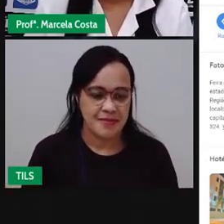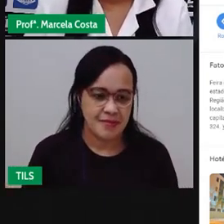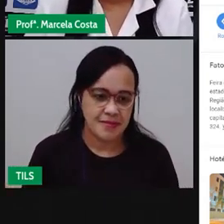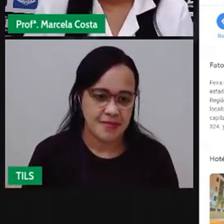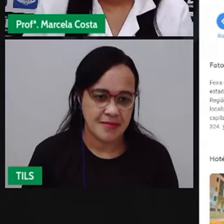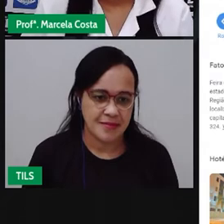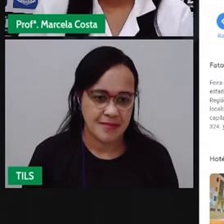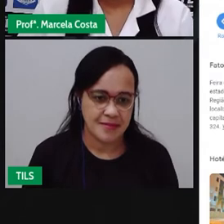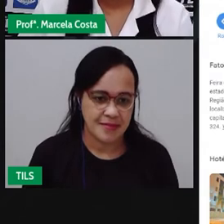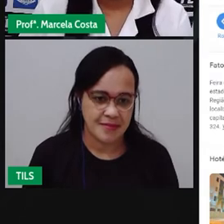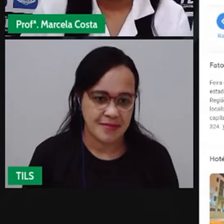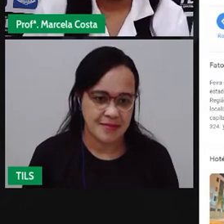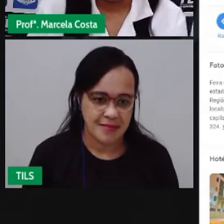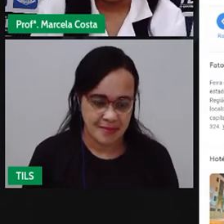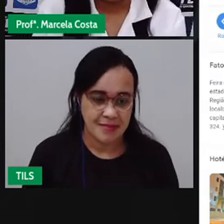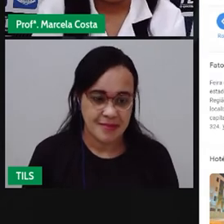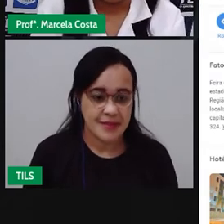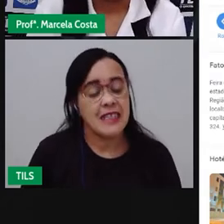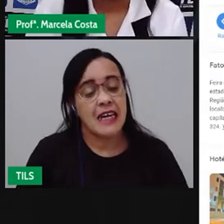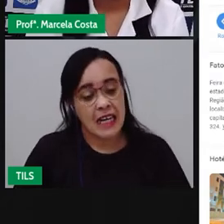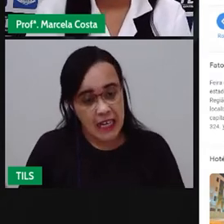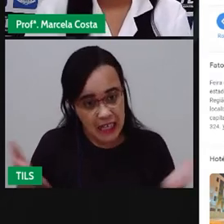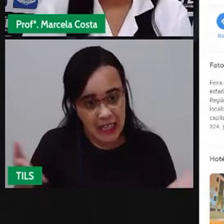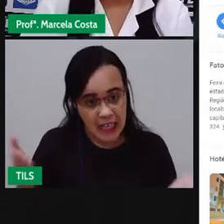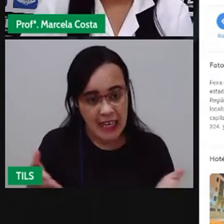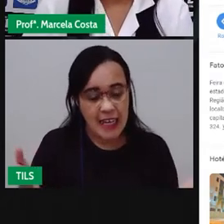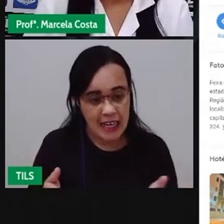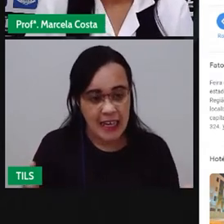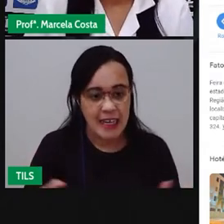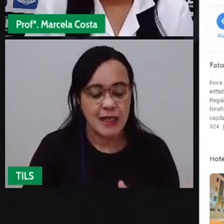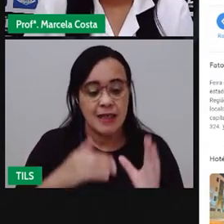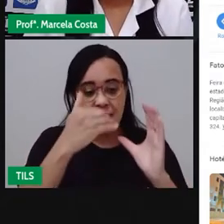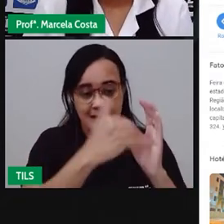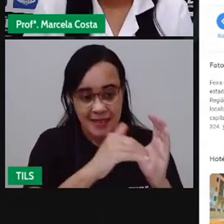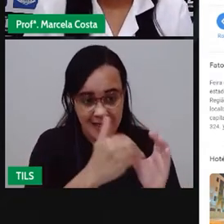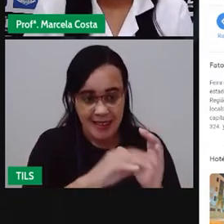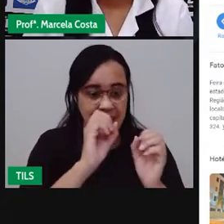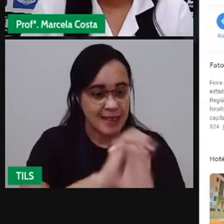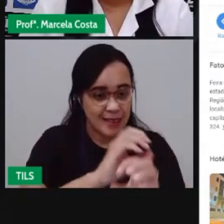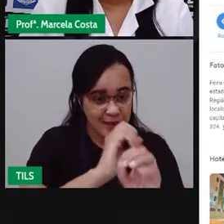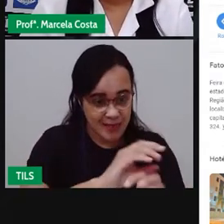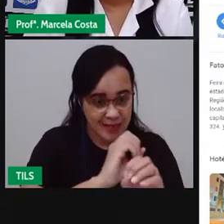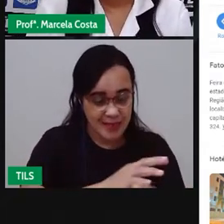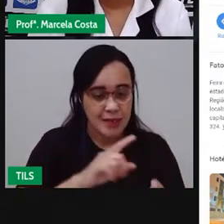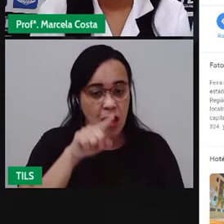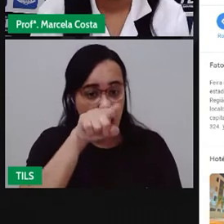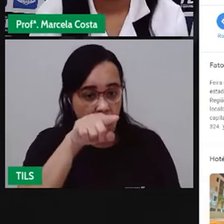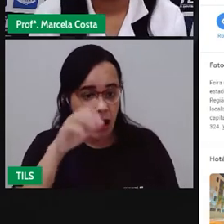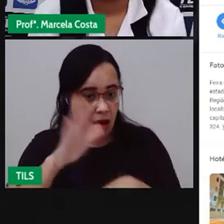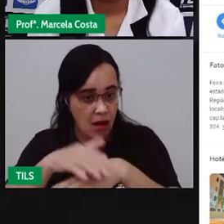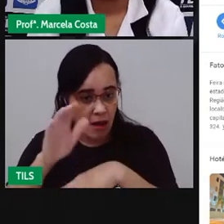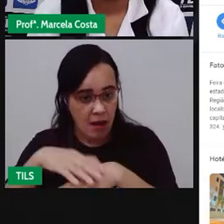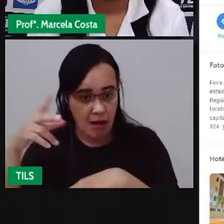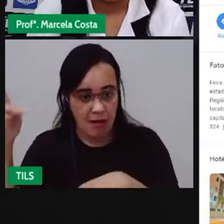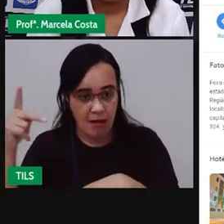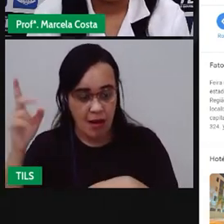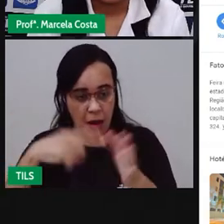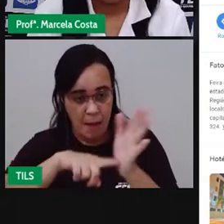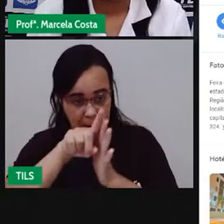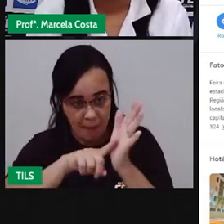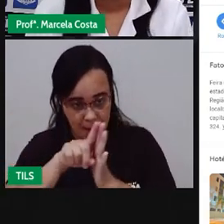A gente está aqui na Secretaria de Educação. Então, agora eu vou pesquisar, porque eu quero ir para o